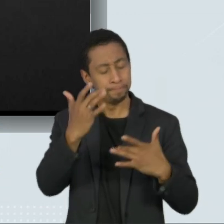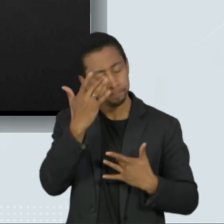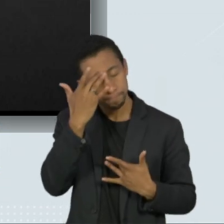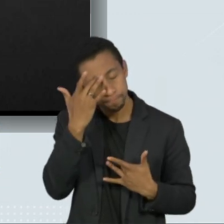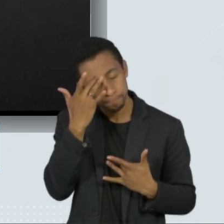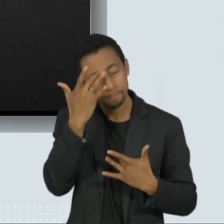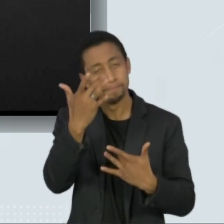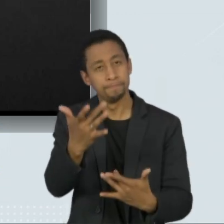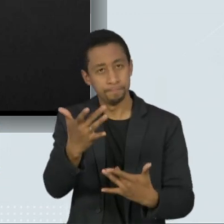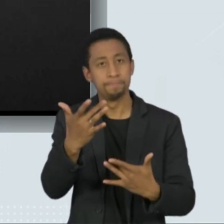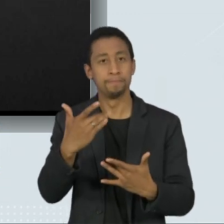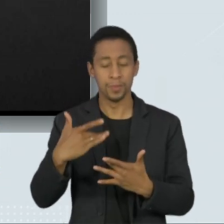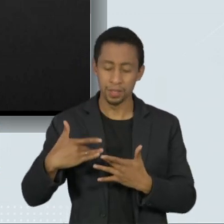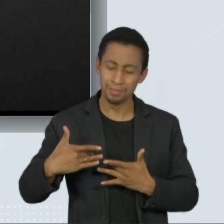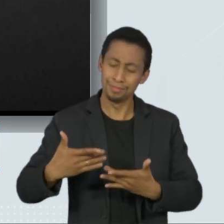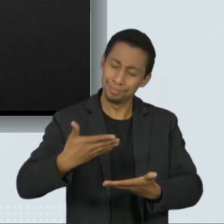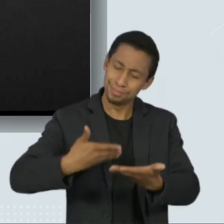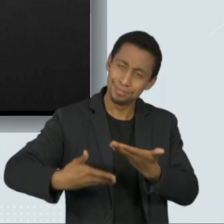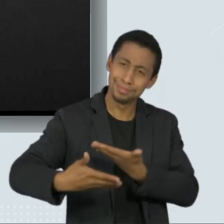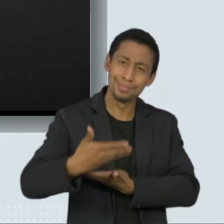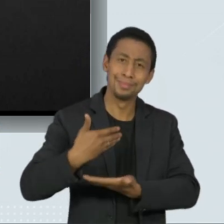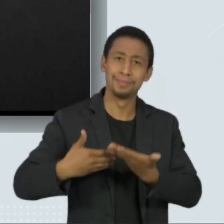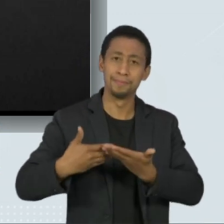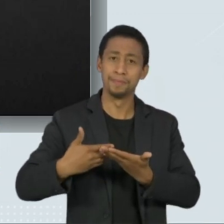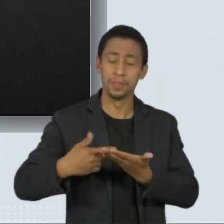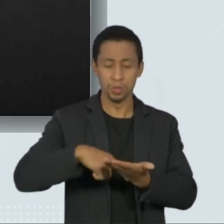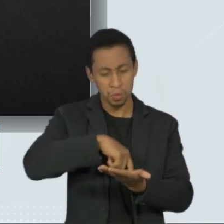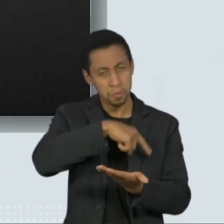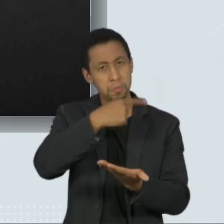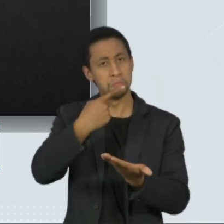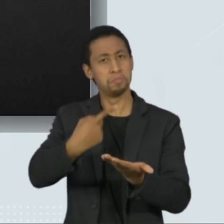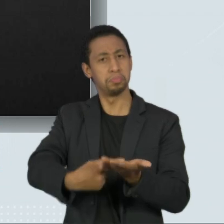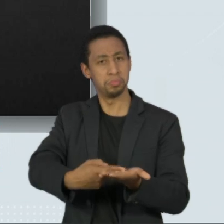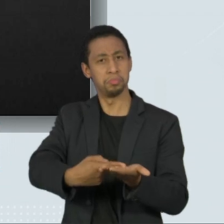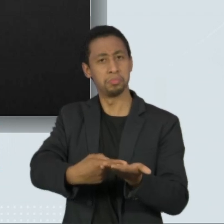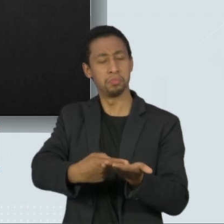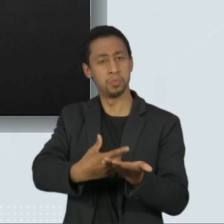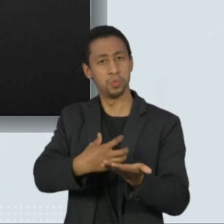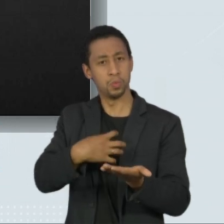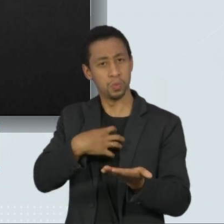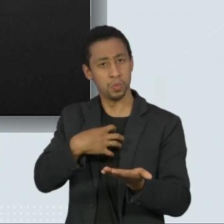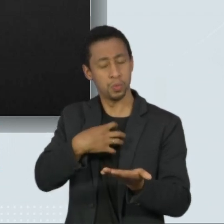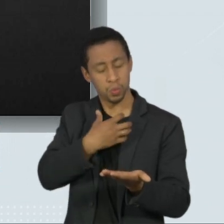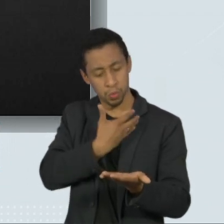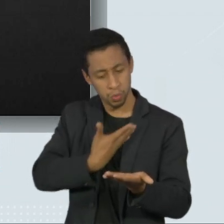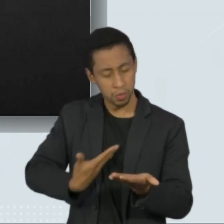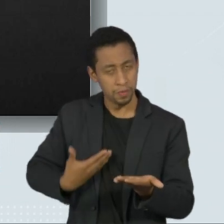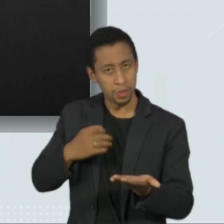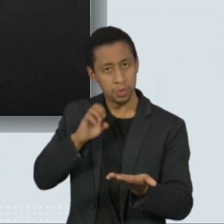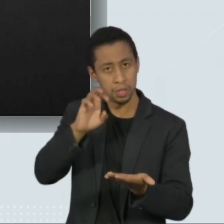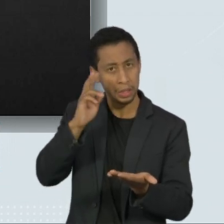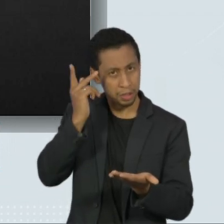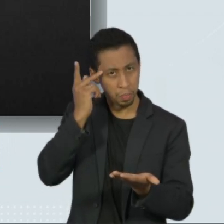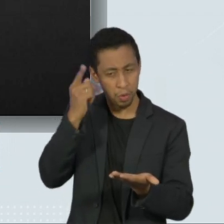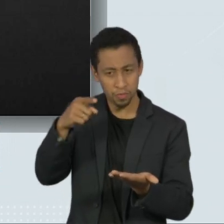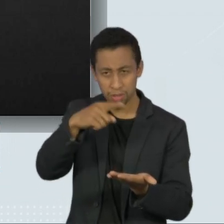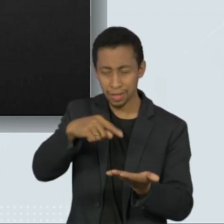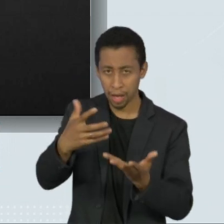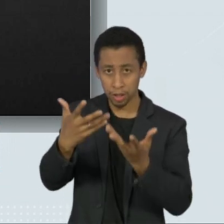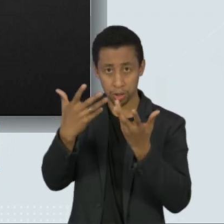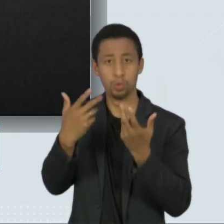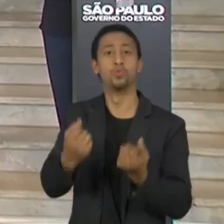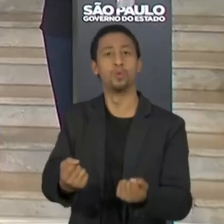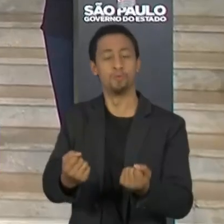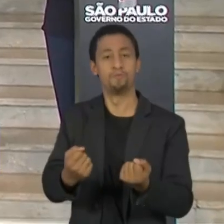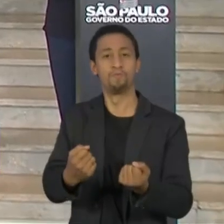terem atendido o convite do governo de São Paulo para ajudar a quem mais precisa. Nós estamos cumprindo o nosso